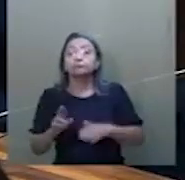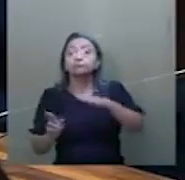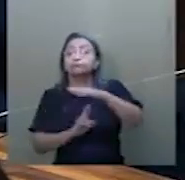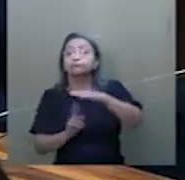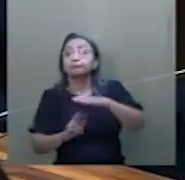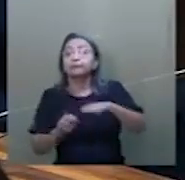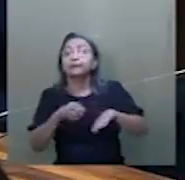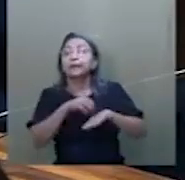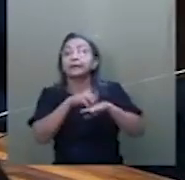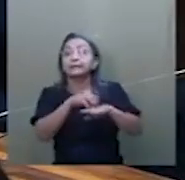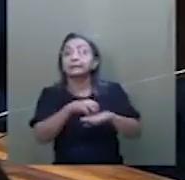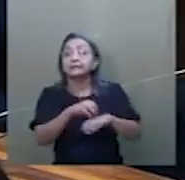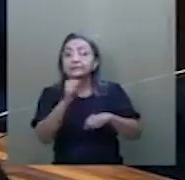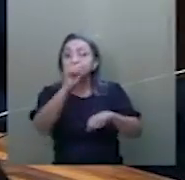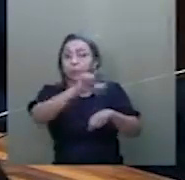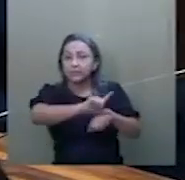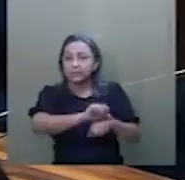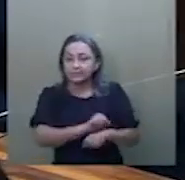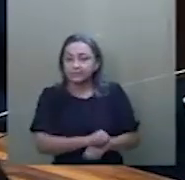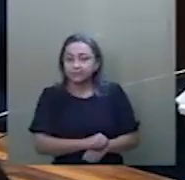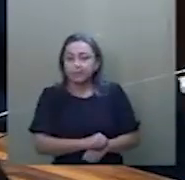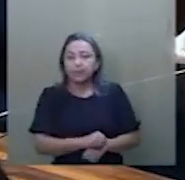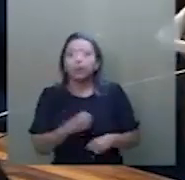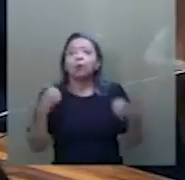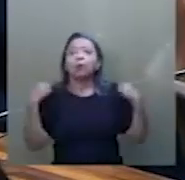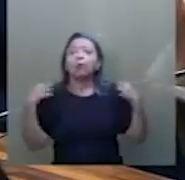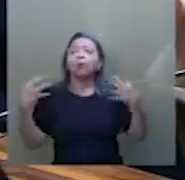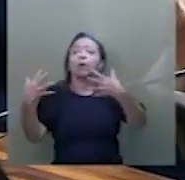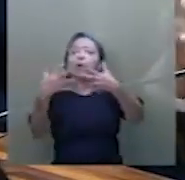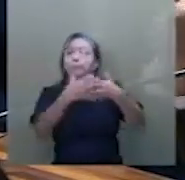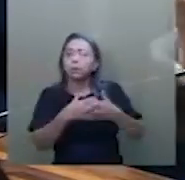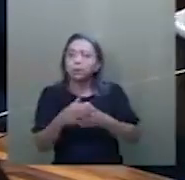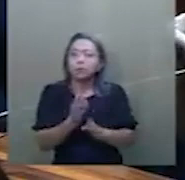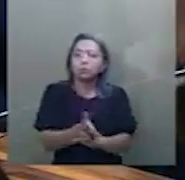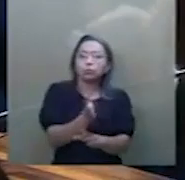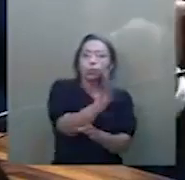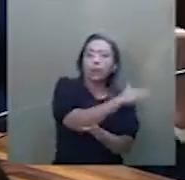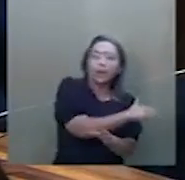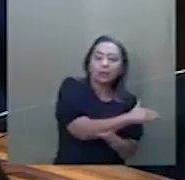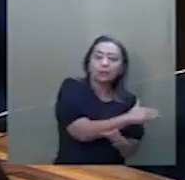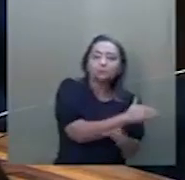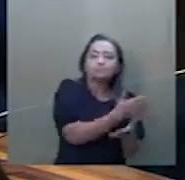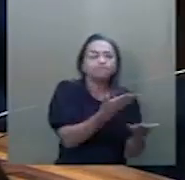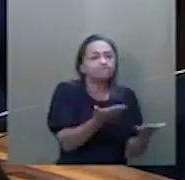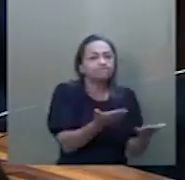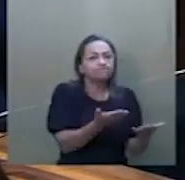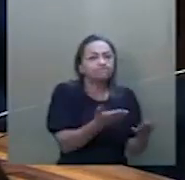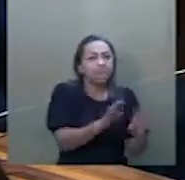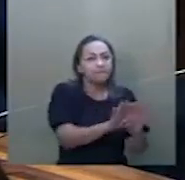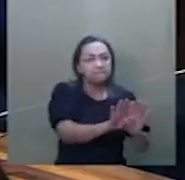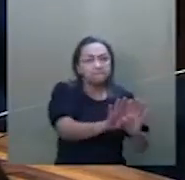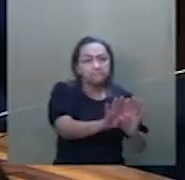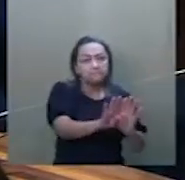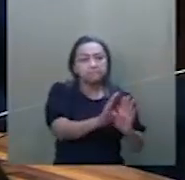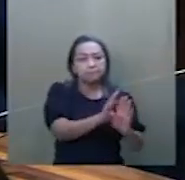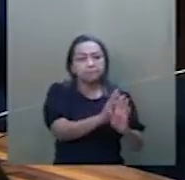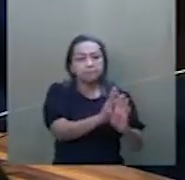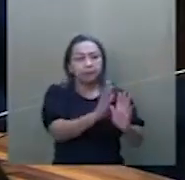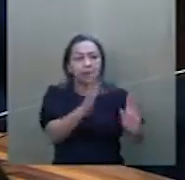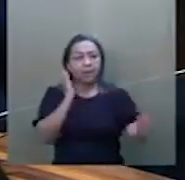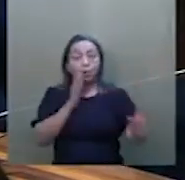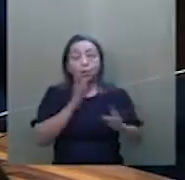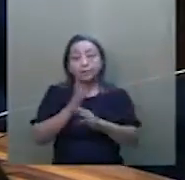Ponta da Espera, lá em São Luís. Os caminhoneiros do outro lado, no Cujup, interditaram o